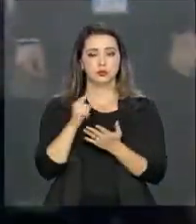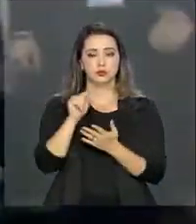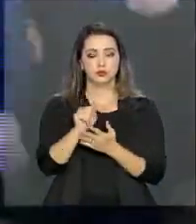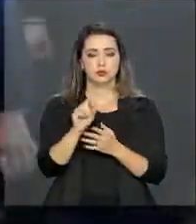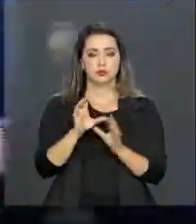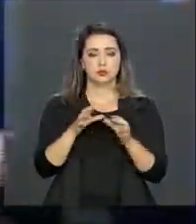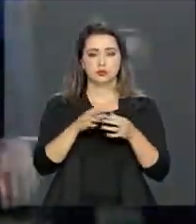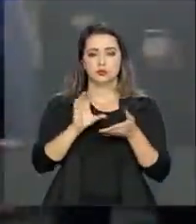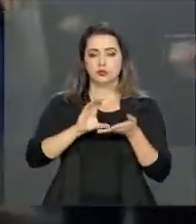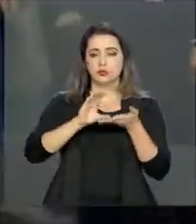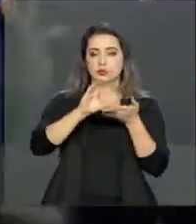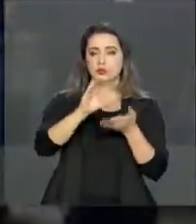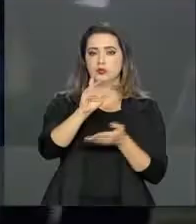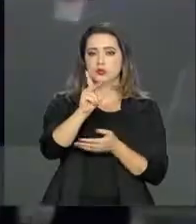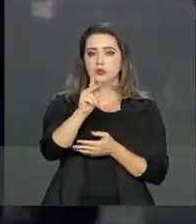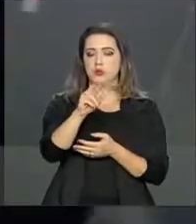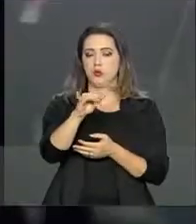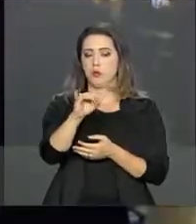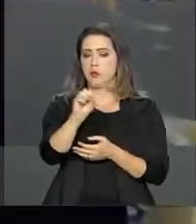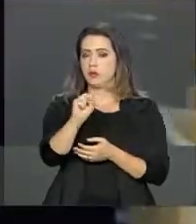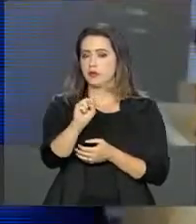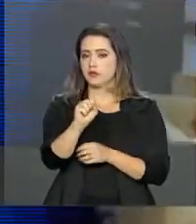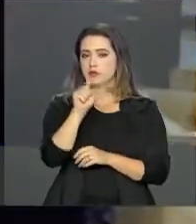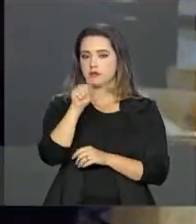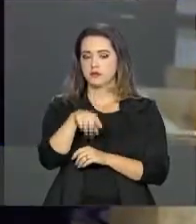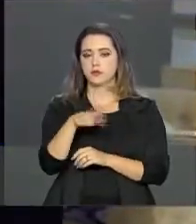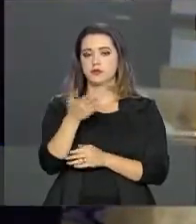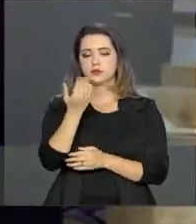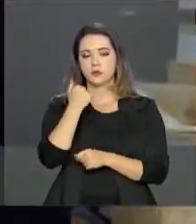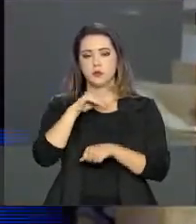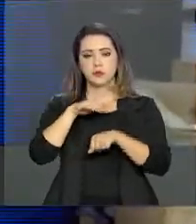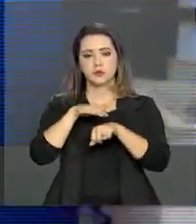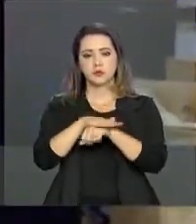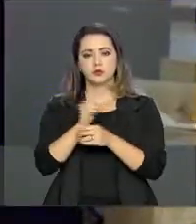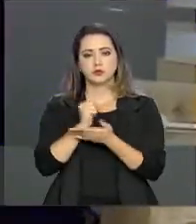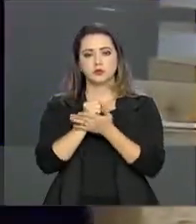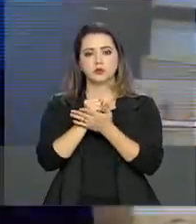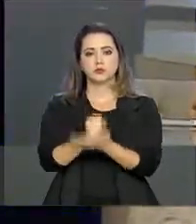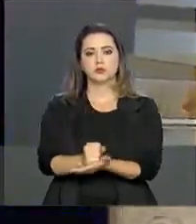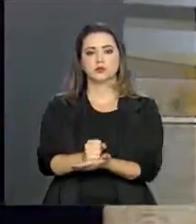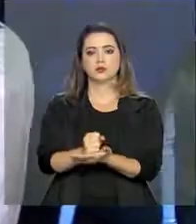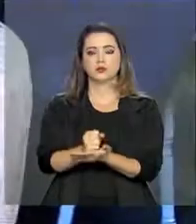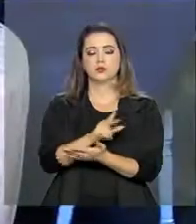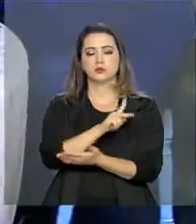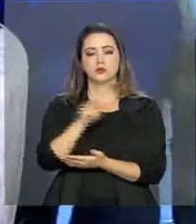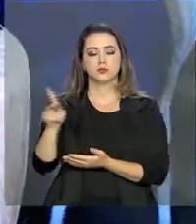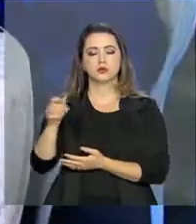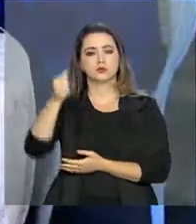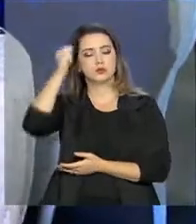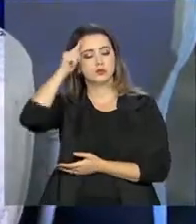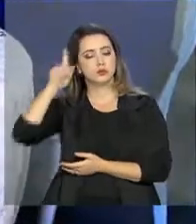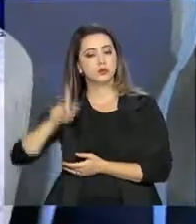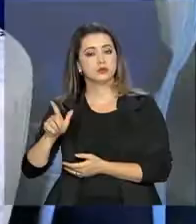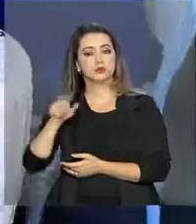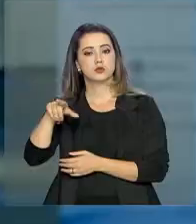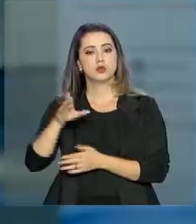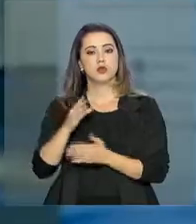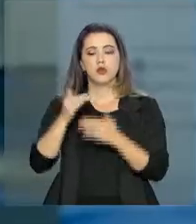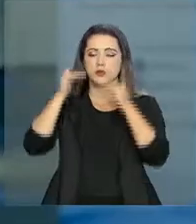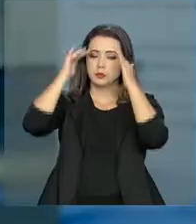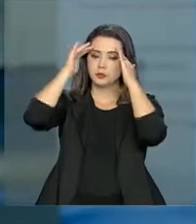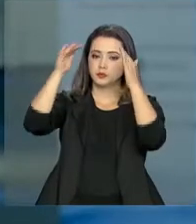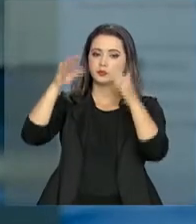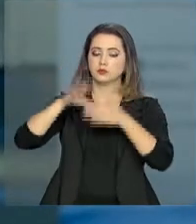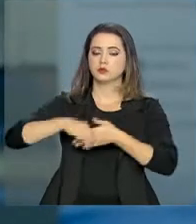cúpula dos chefes de governo e de Estado do BRICS foi um jantar oferecido pelo presidente da África do Sul em homenagem aos líderes.